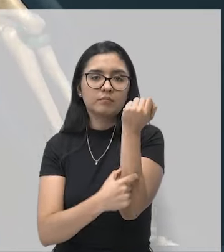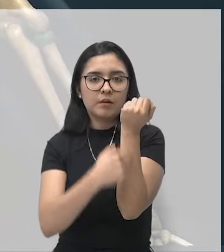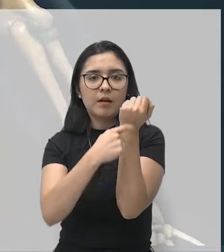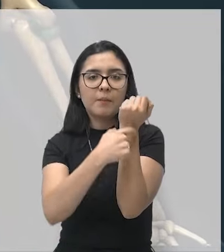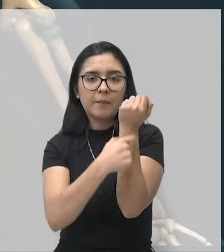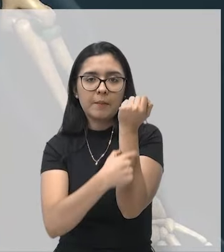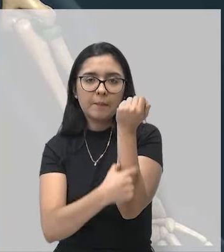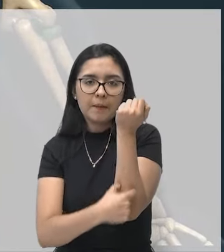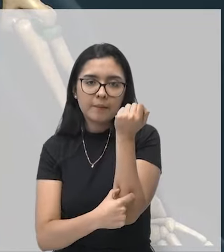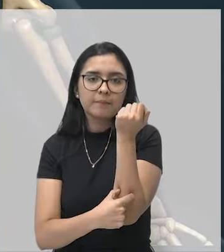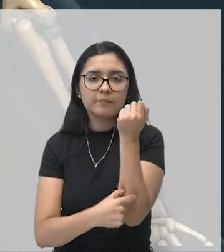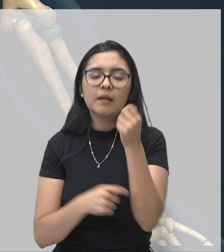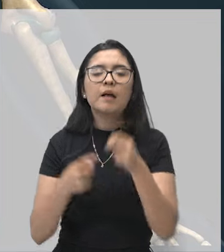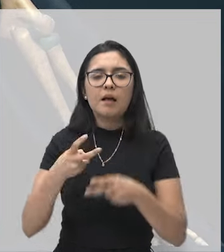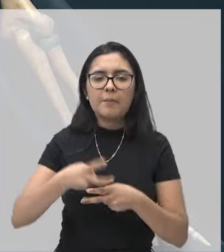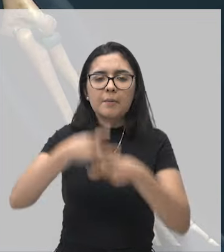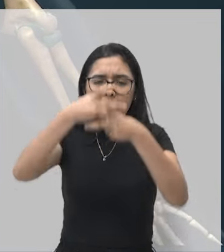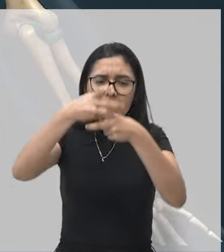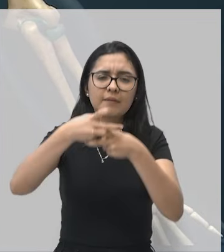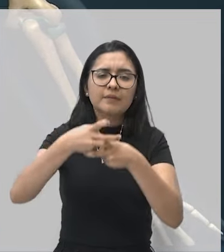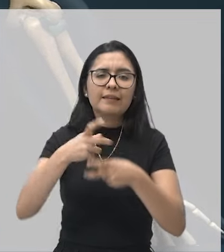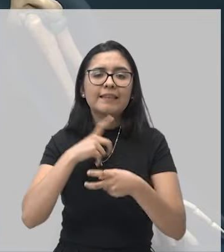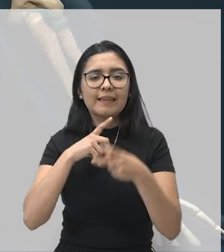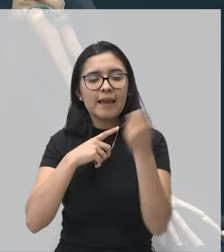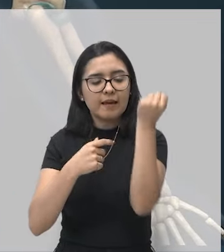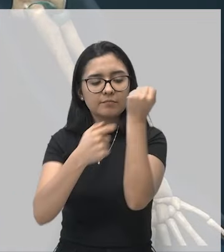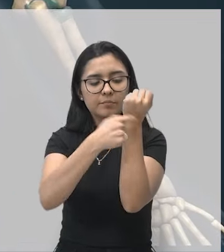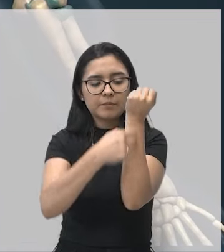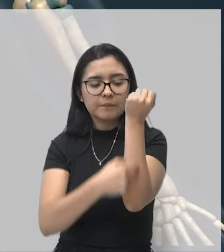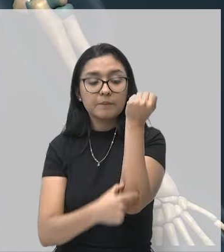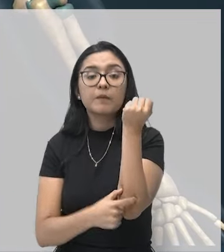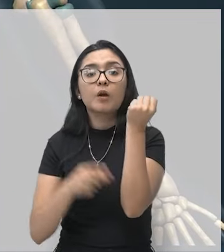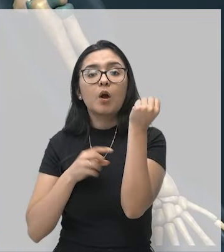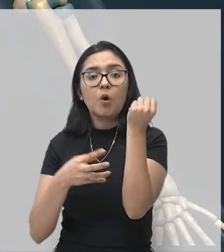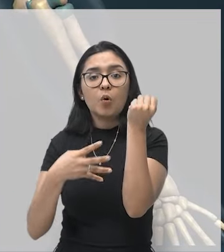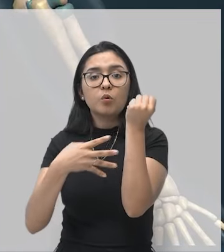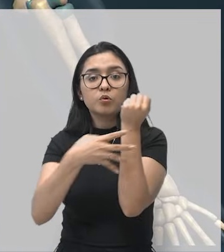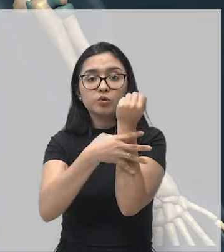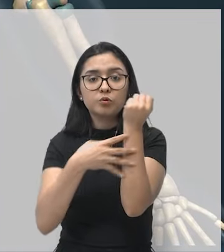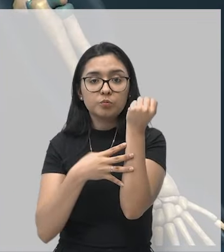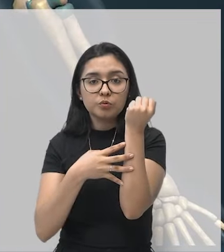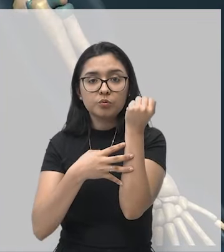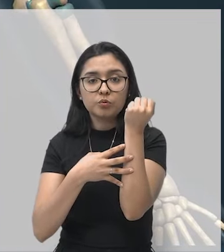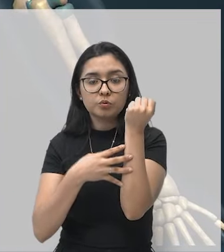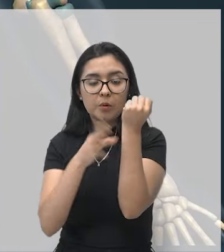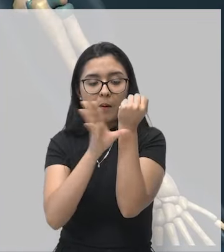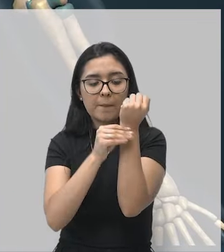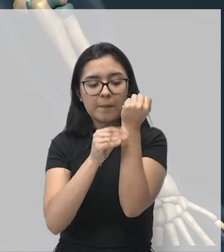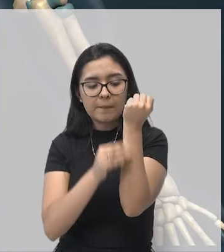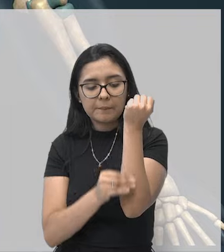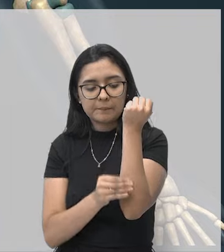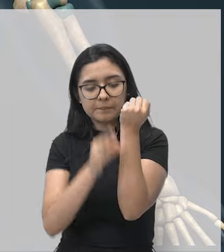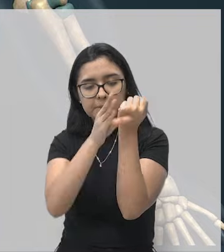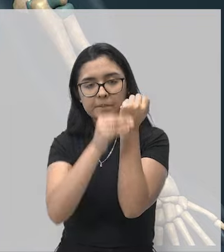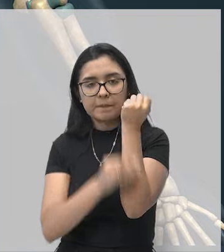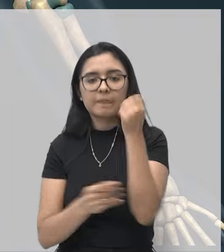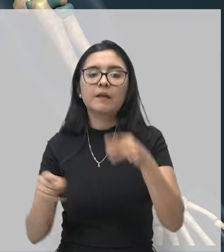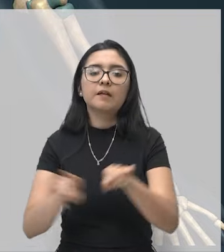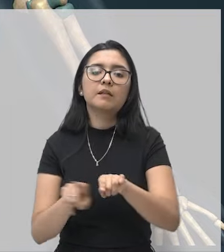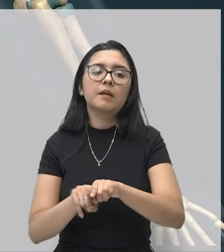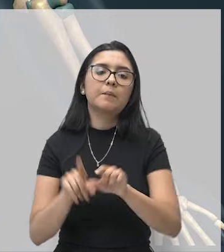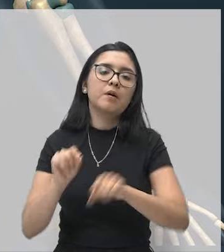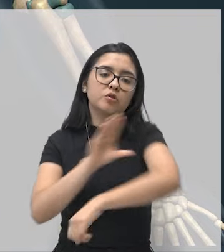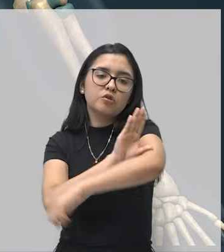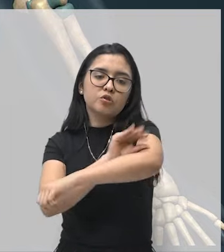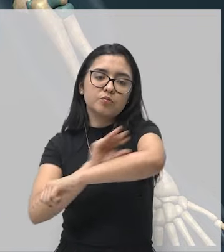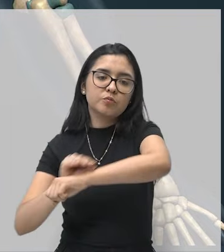também a proteção da nossa coluna. Os músculos dos braços, que permitem